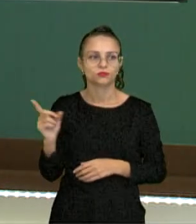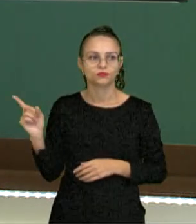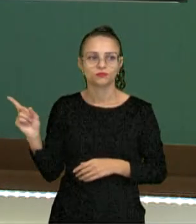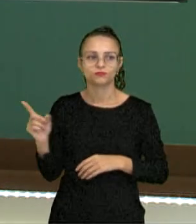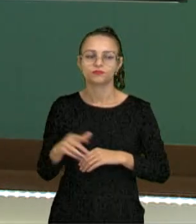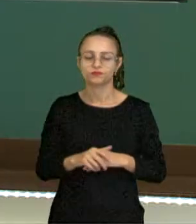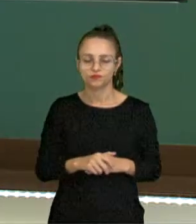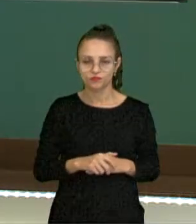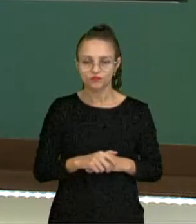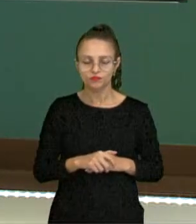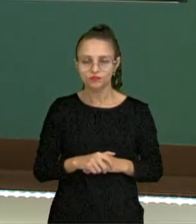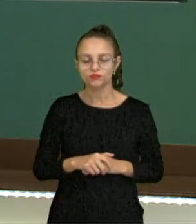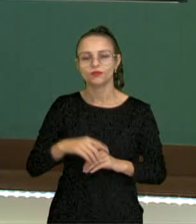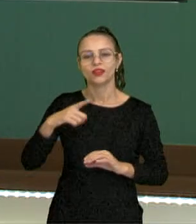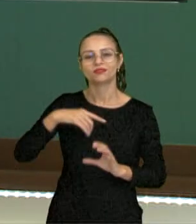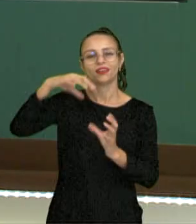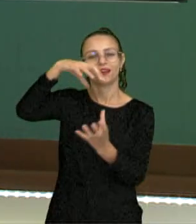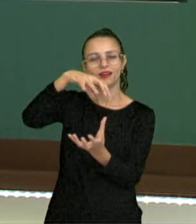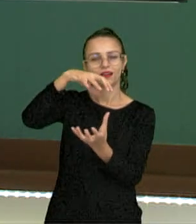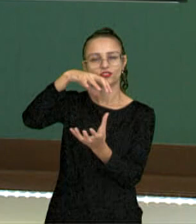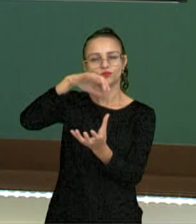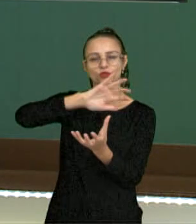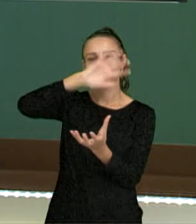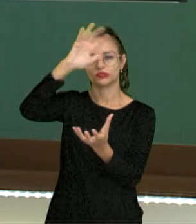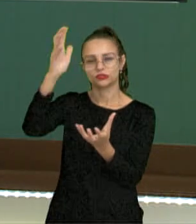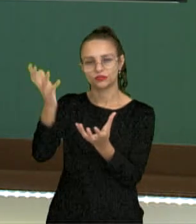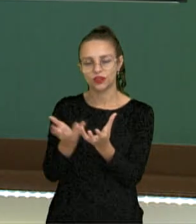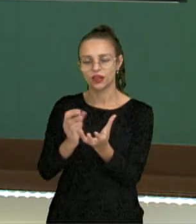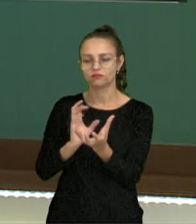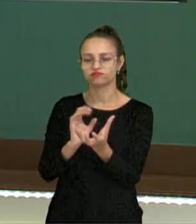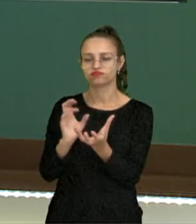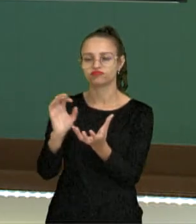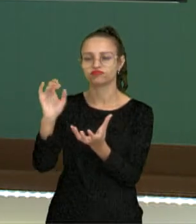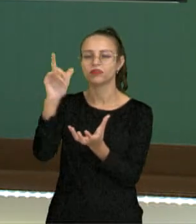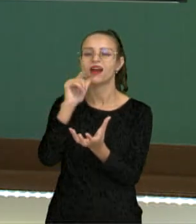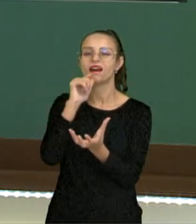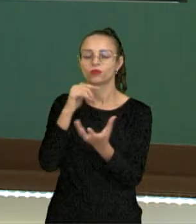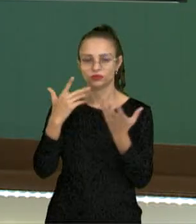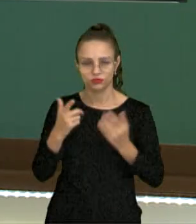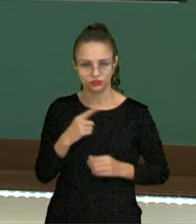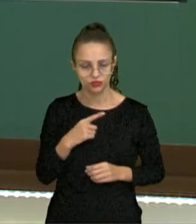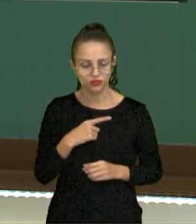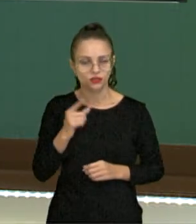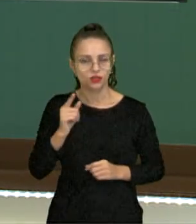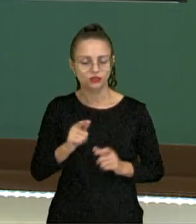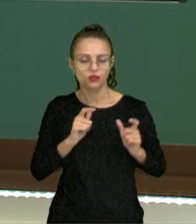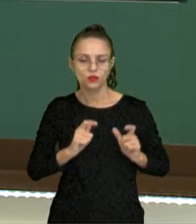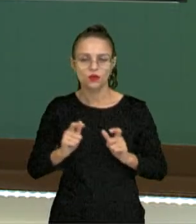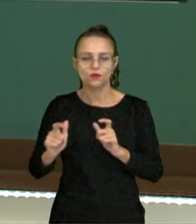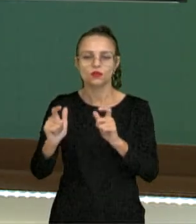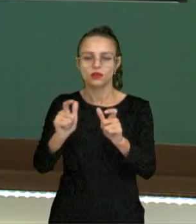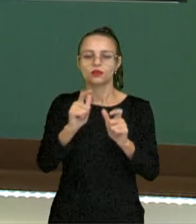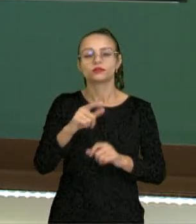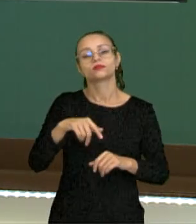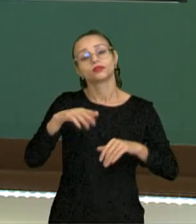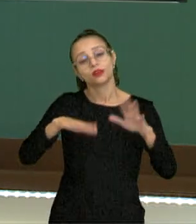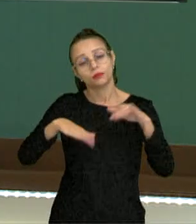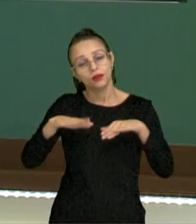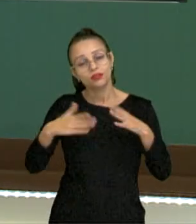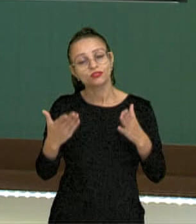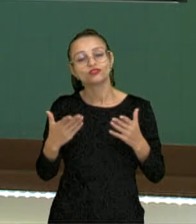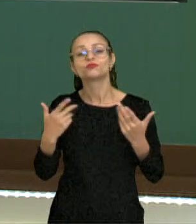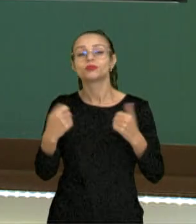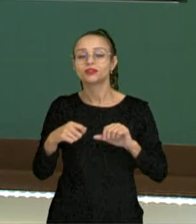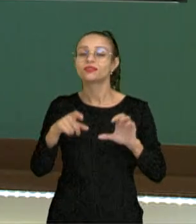atmosfera, litosfera, hidrosfera e biosfera. Esses ambientes aqui dependem de